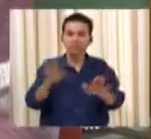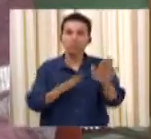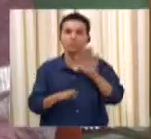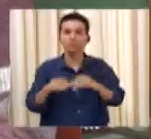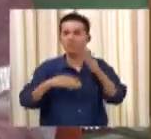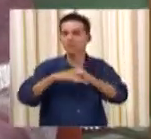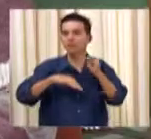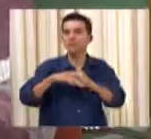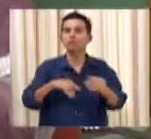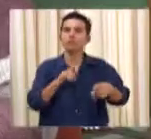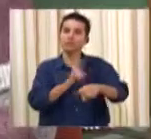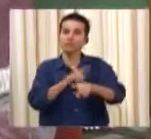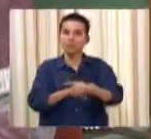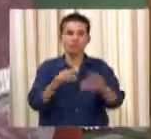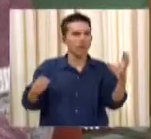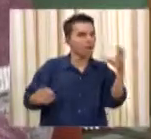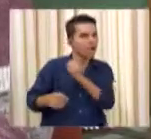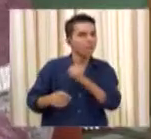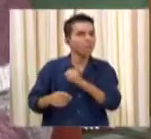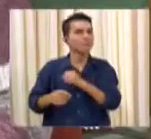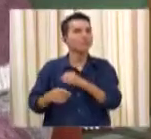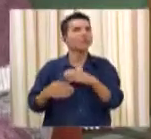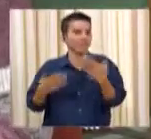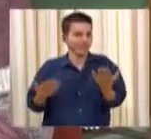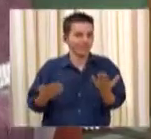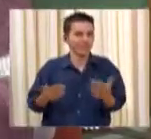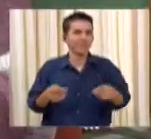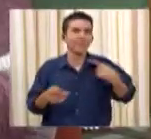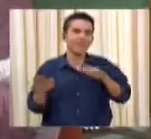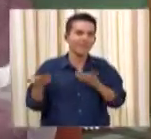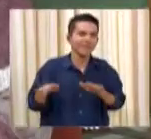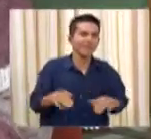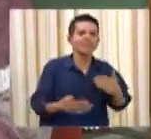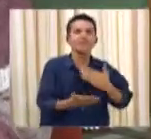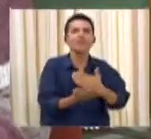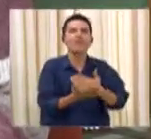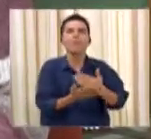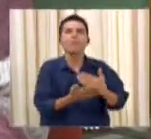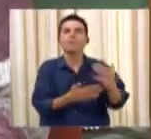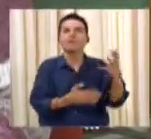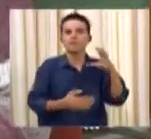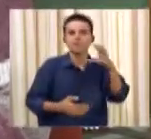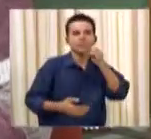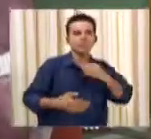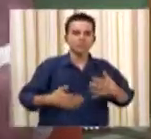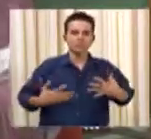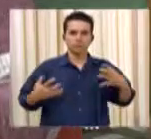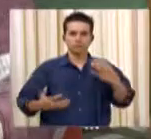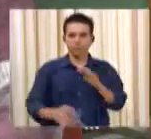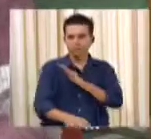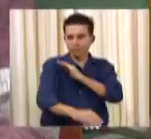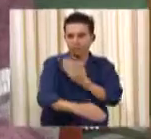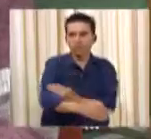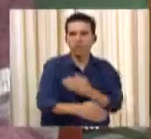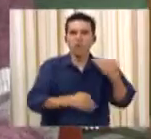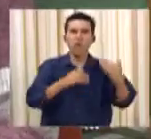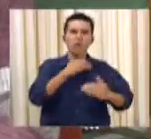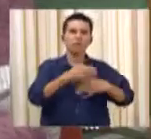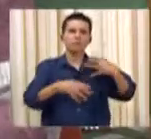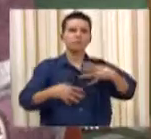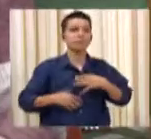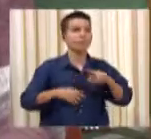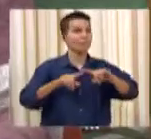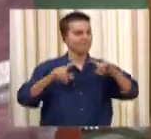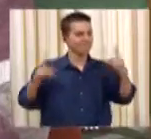a criança começa a ficar mais resistente. E com isso, as infecções vão parando. Mas, como tudo em medicina,